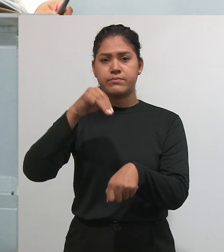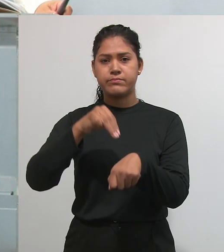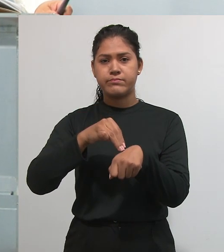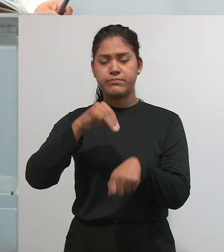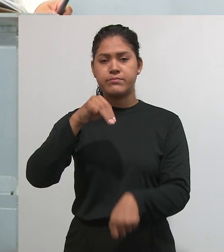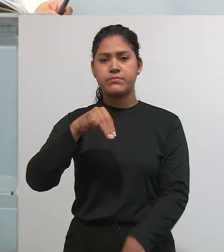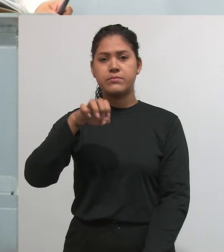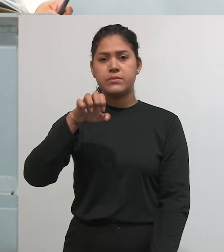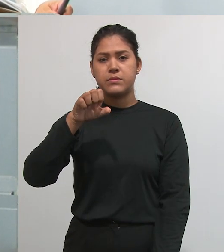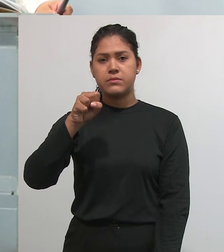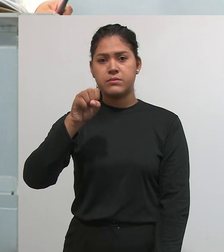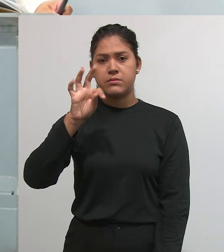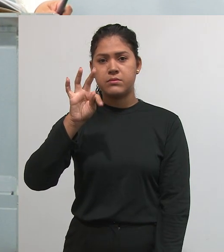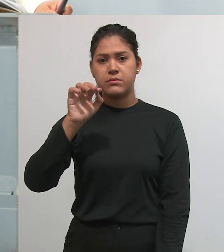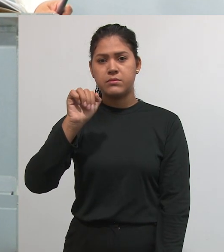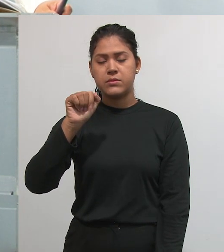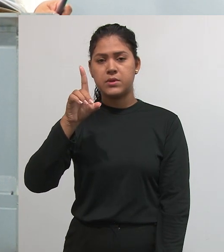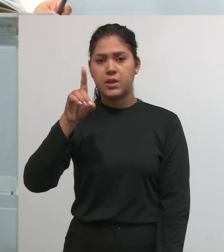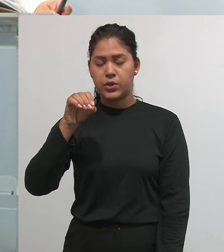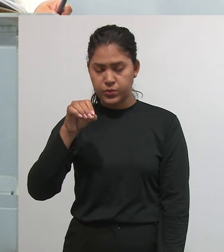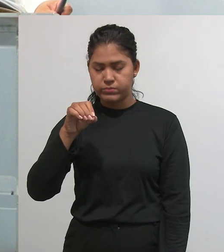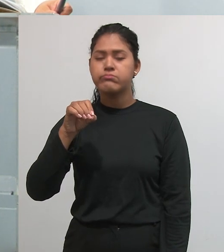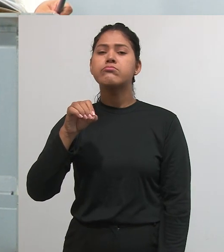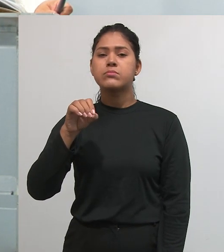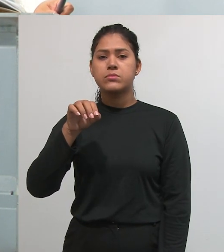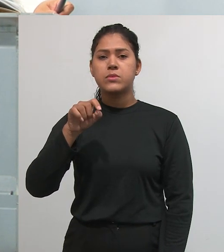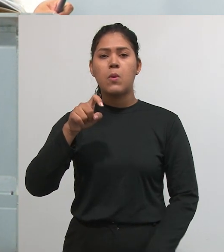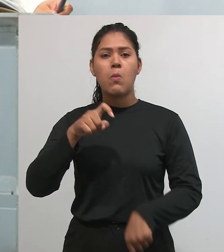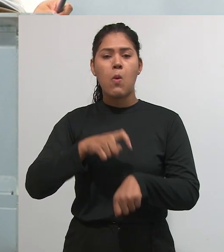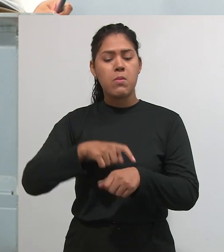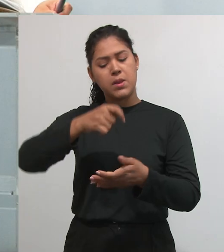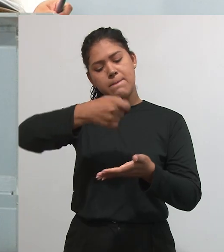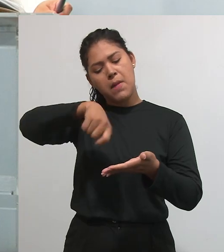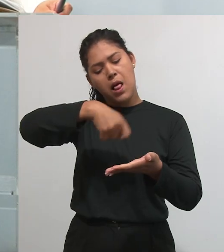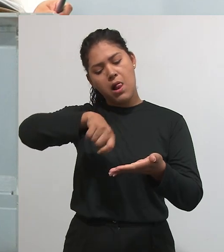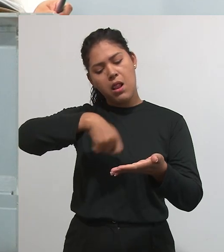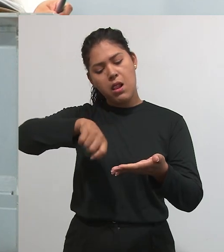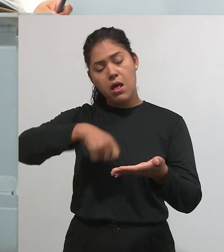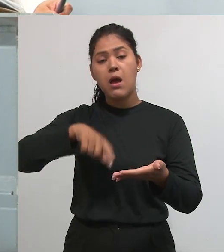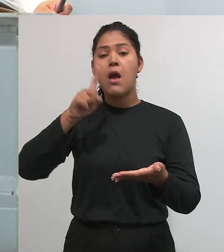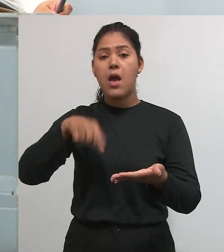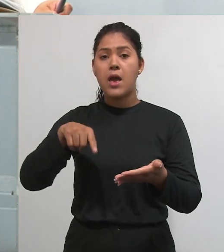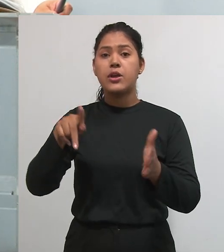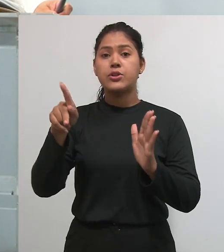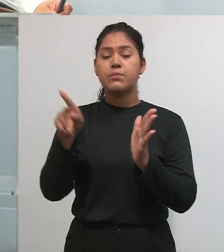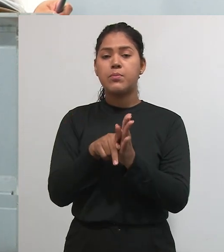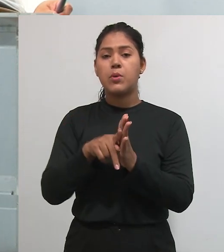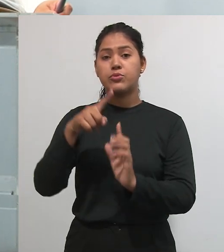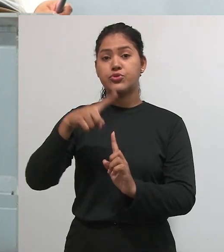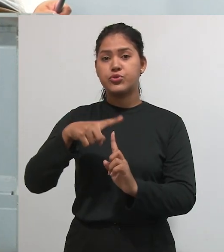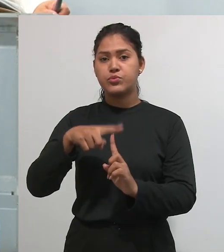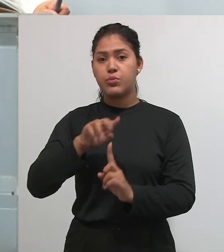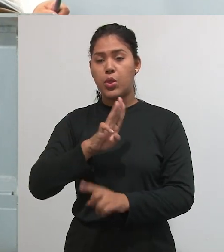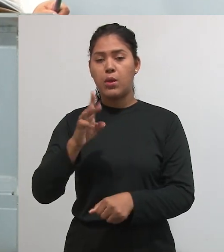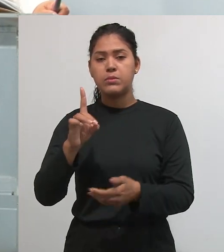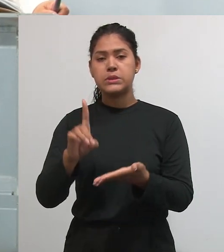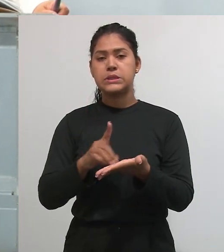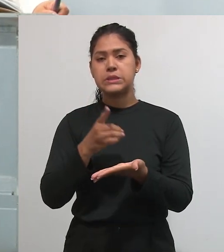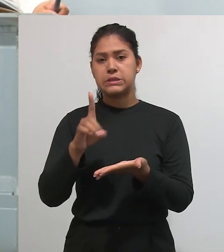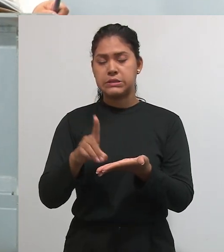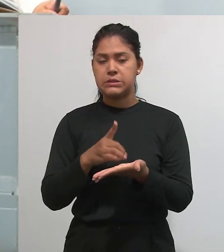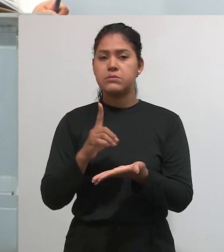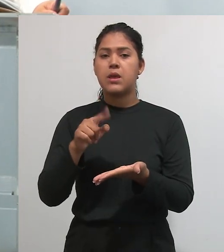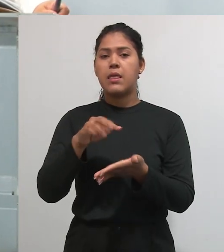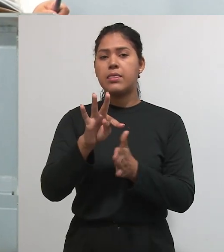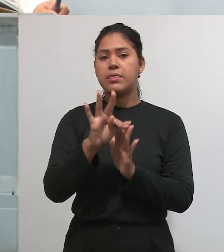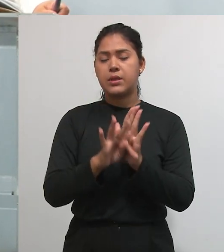a pessoa faz um mestrado, ela tem que ter uma maneira, a modalidade científica para divulgar aquele resultado que ela